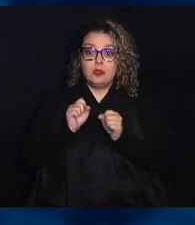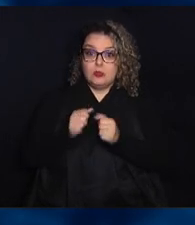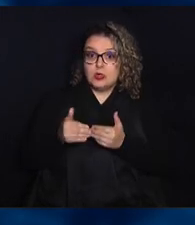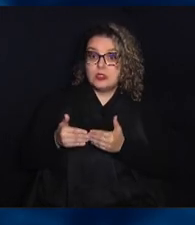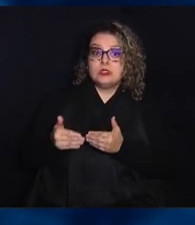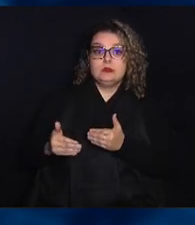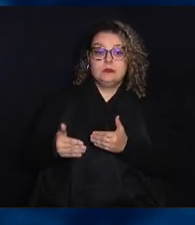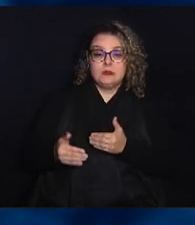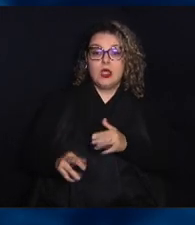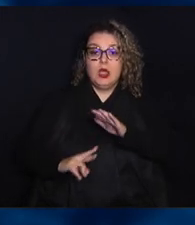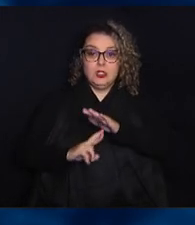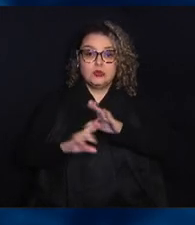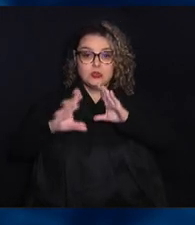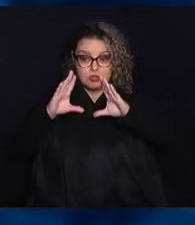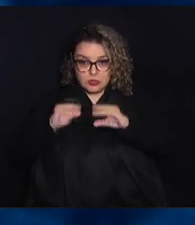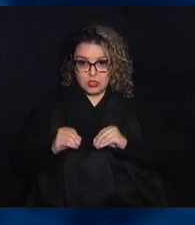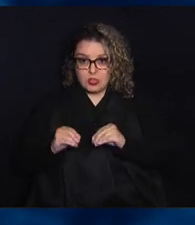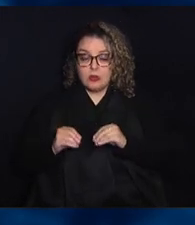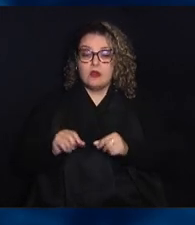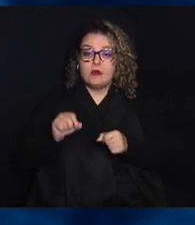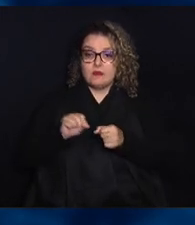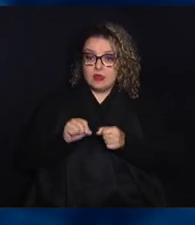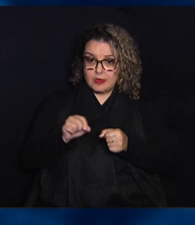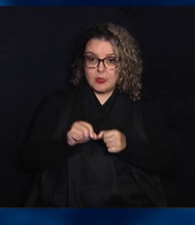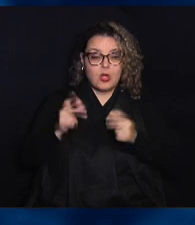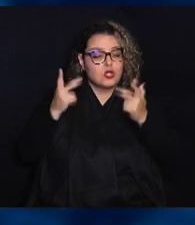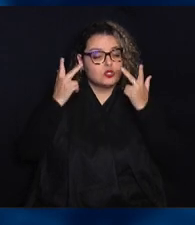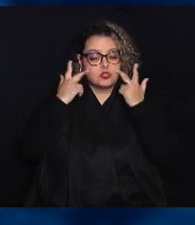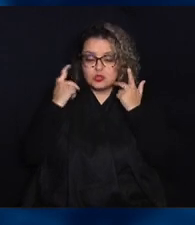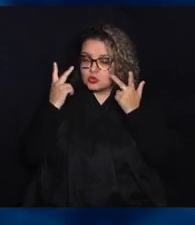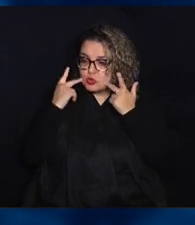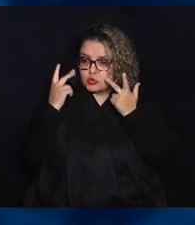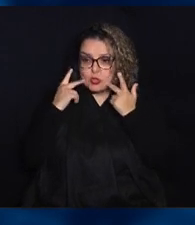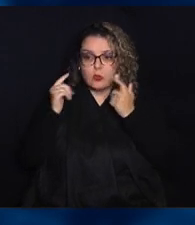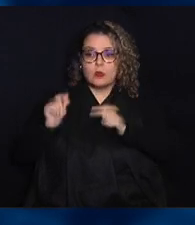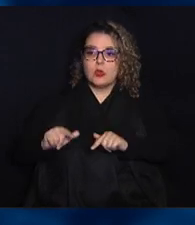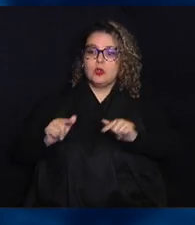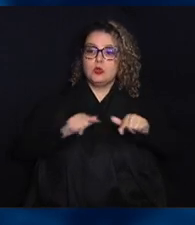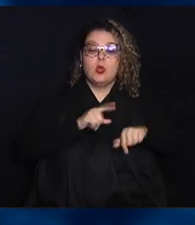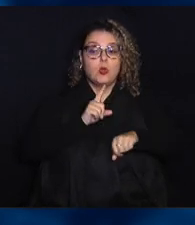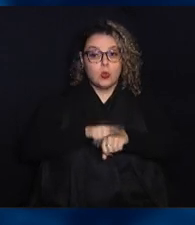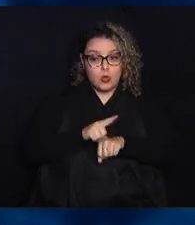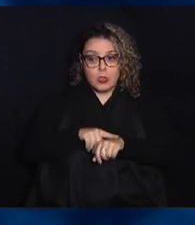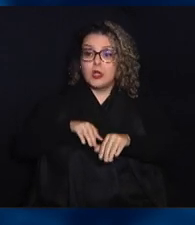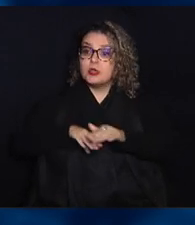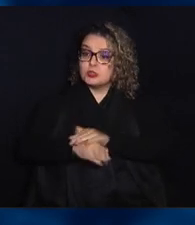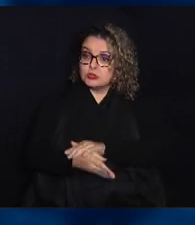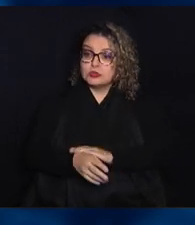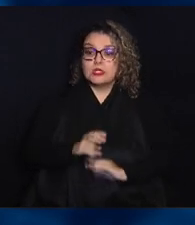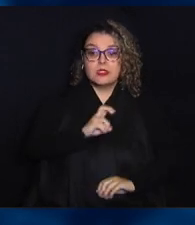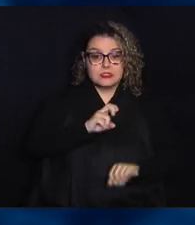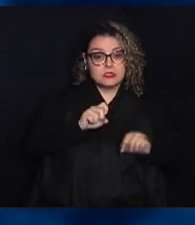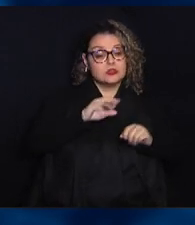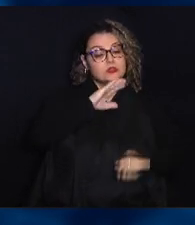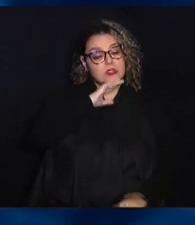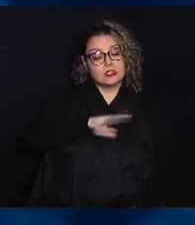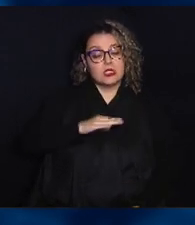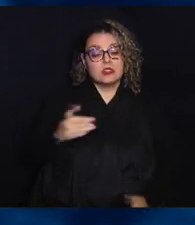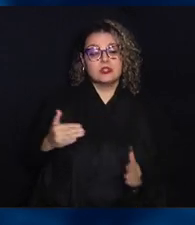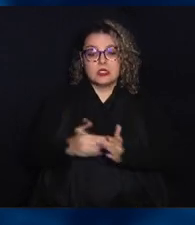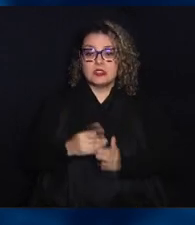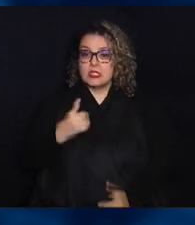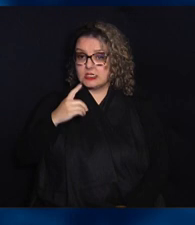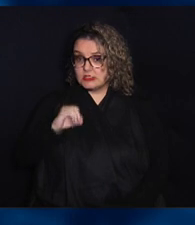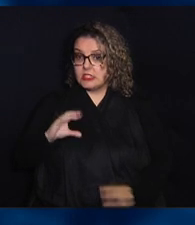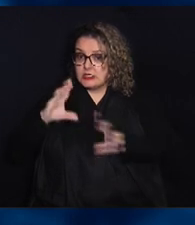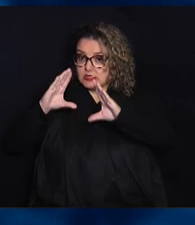As feiras noturnas serão realizadas normalmente nos locais e horários de costume, das 5 horas da tarde às 10 horas